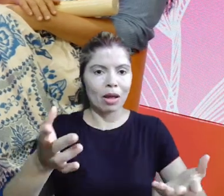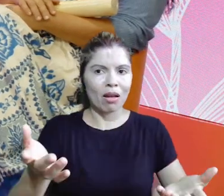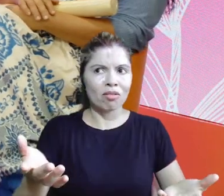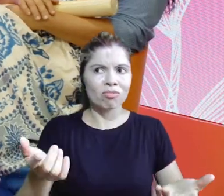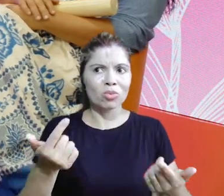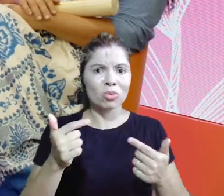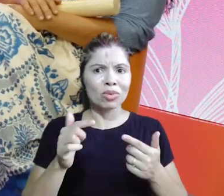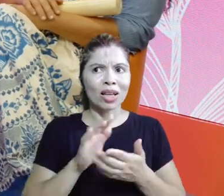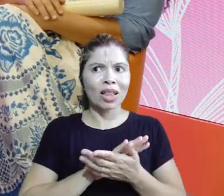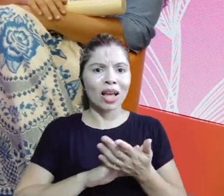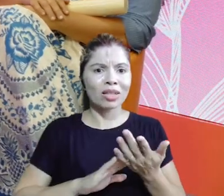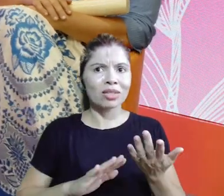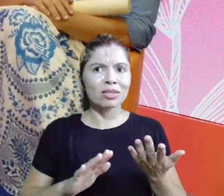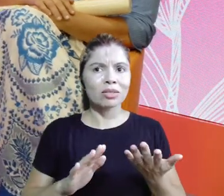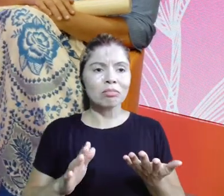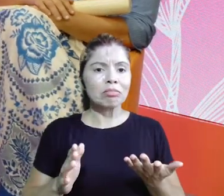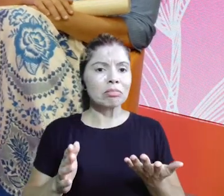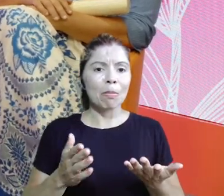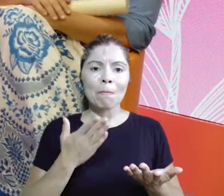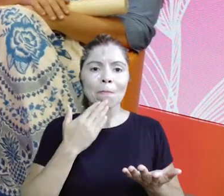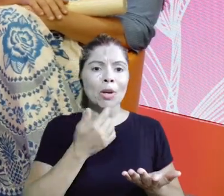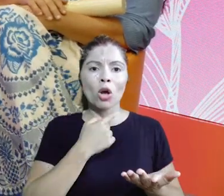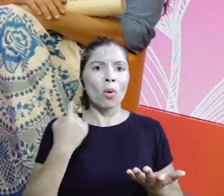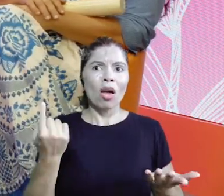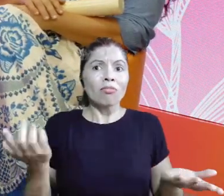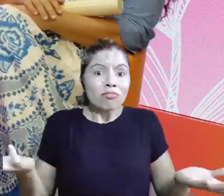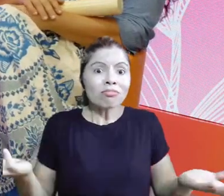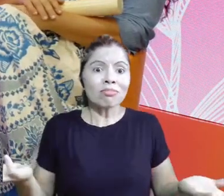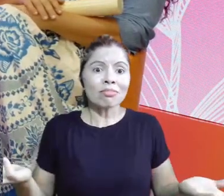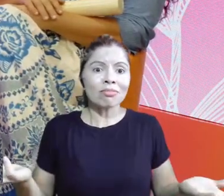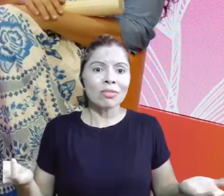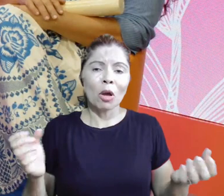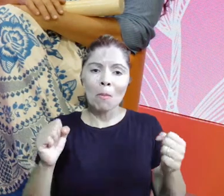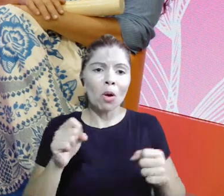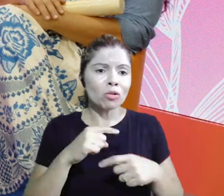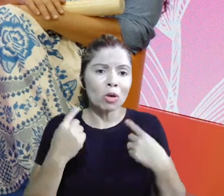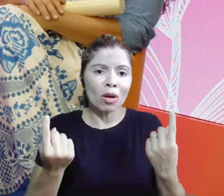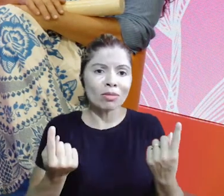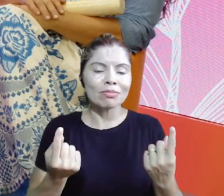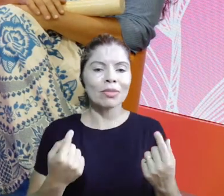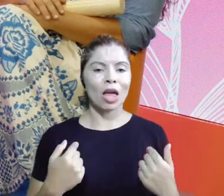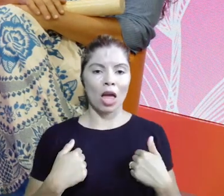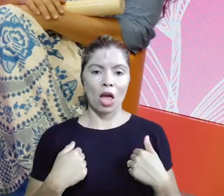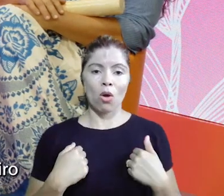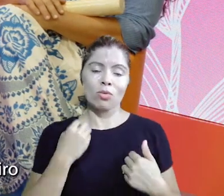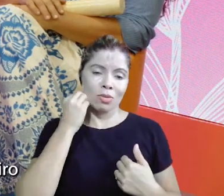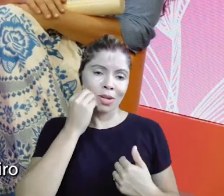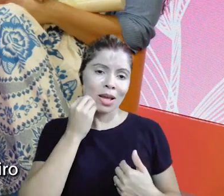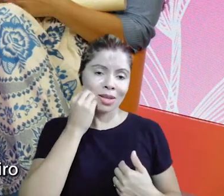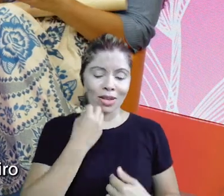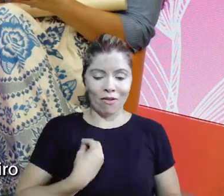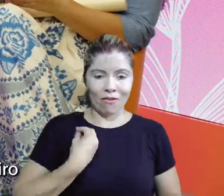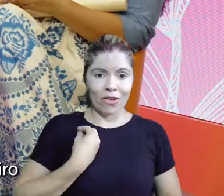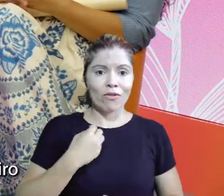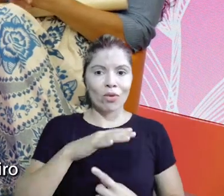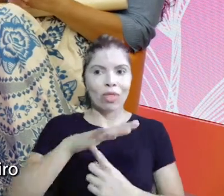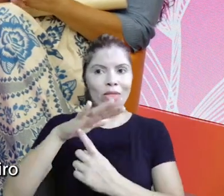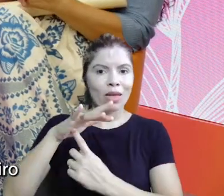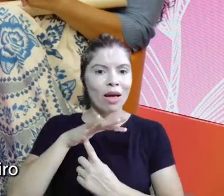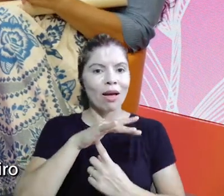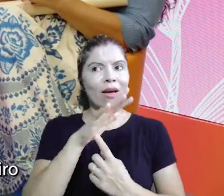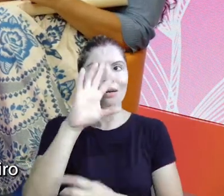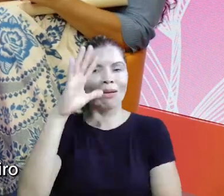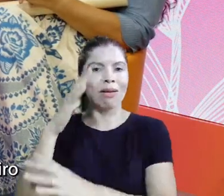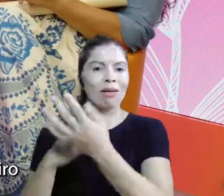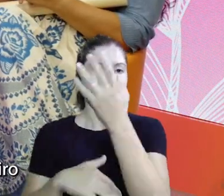então, eu bato muito nessa tecla, assim, a gente, eu vivo no meio da natureza, eu vivo na Mata Atlântica